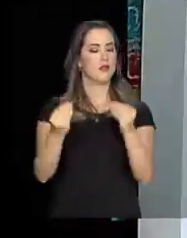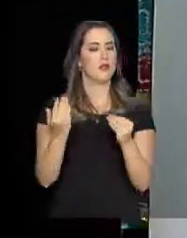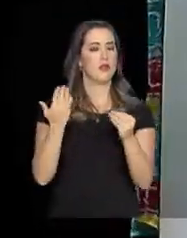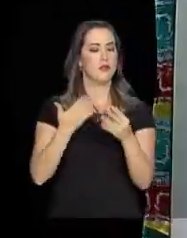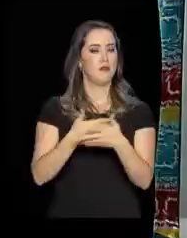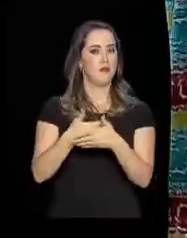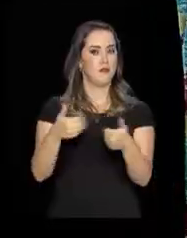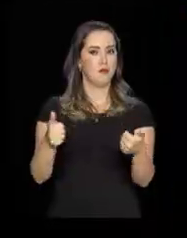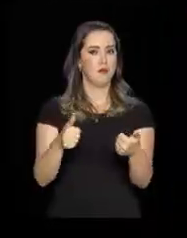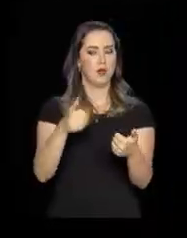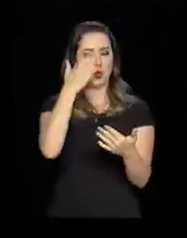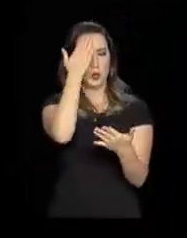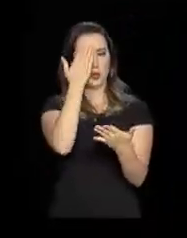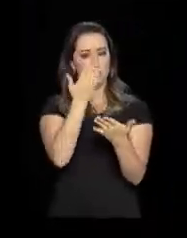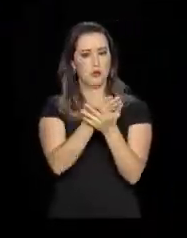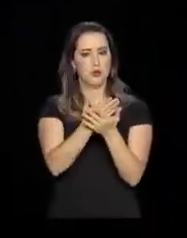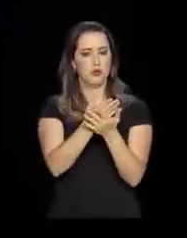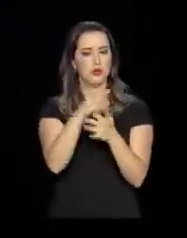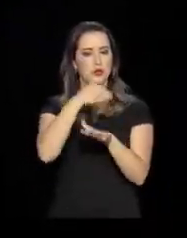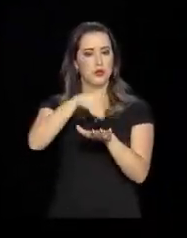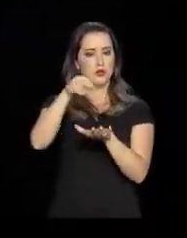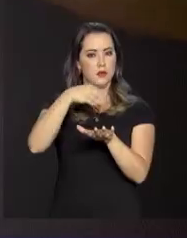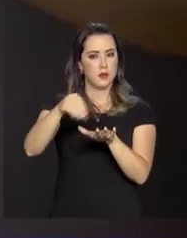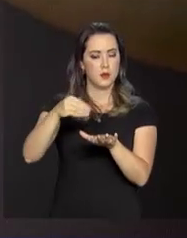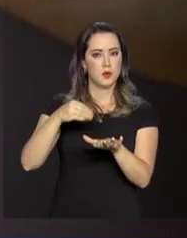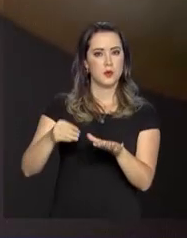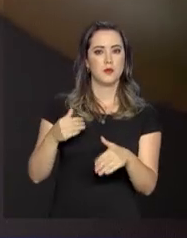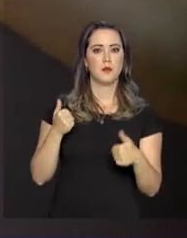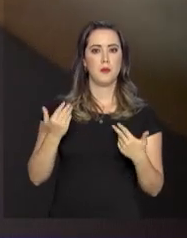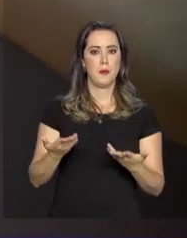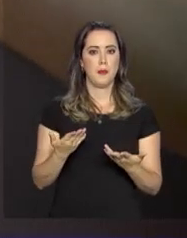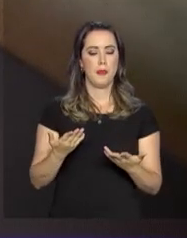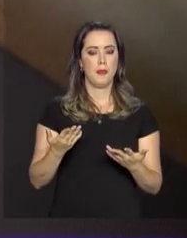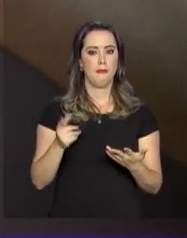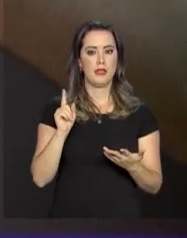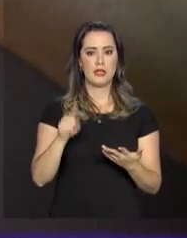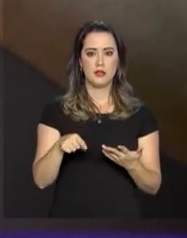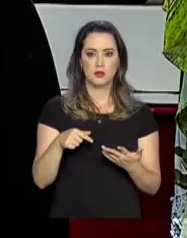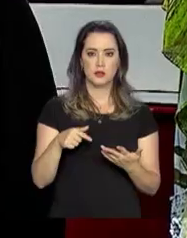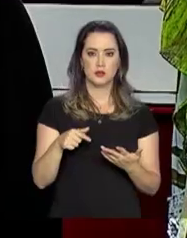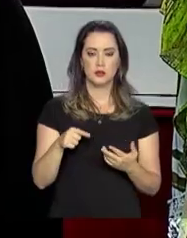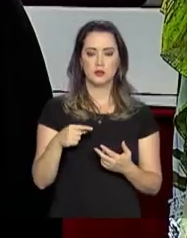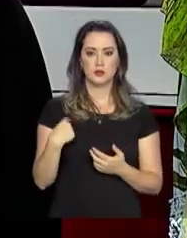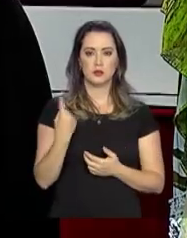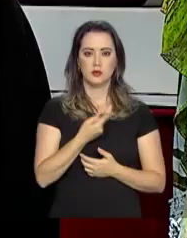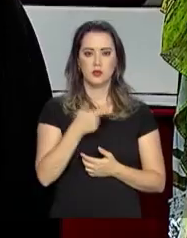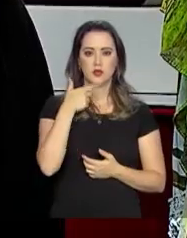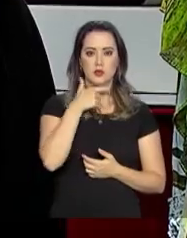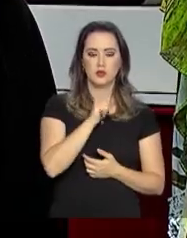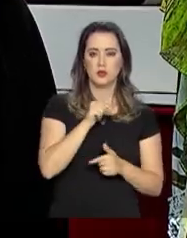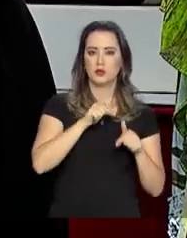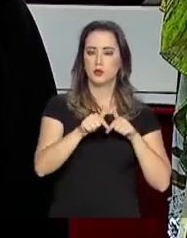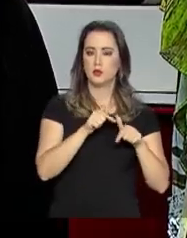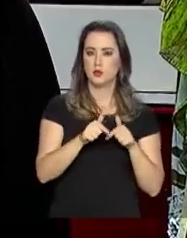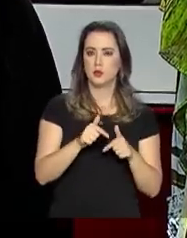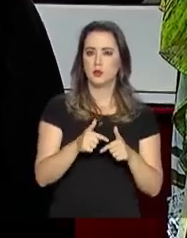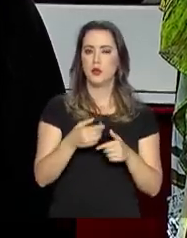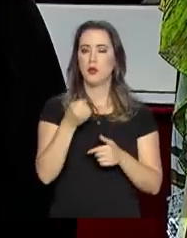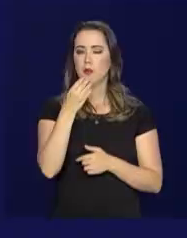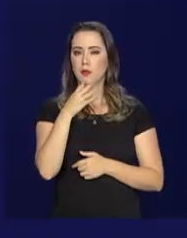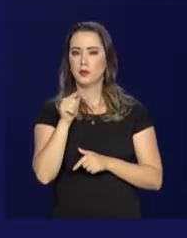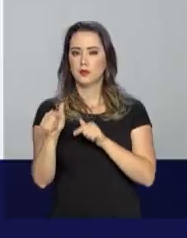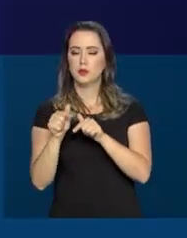confiabilidade nas informações e com isso ganha trabalhador e ganha